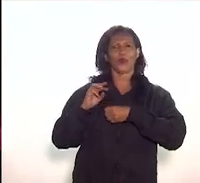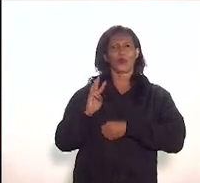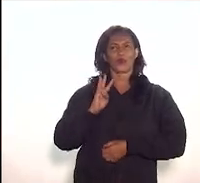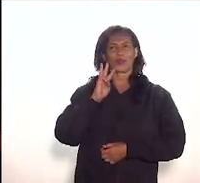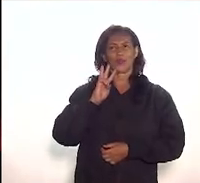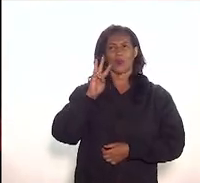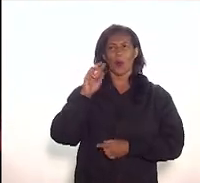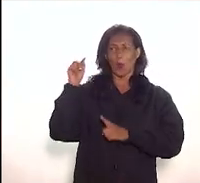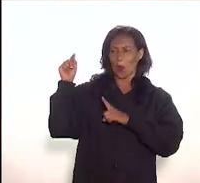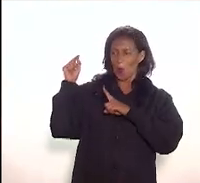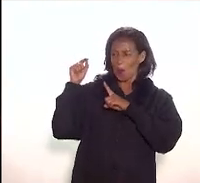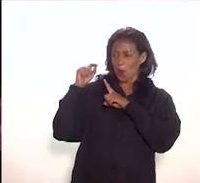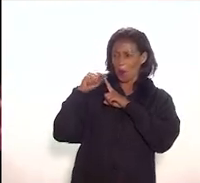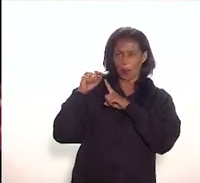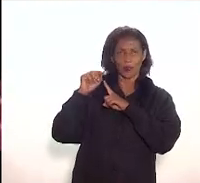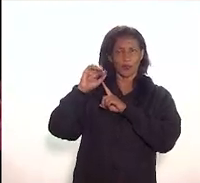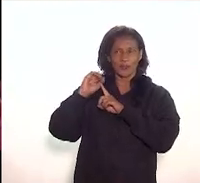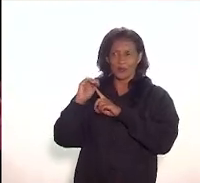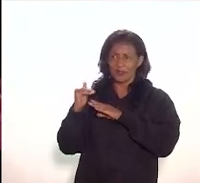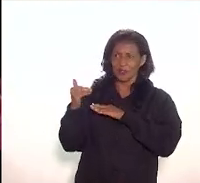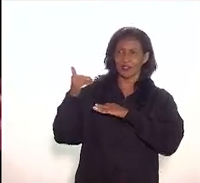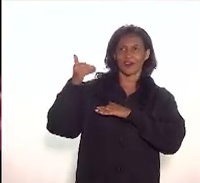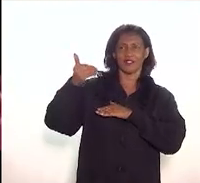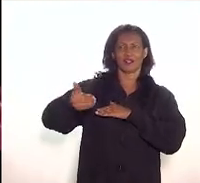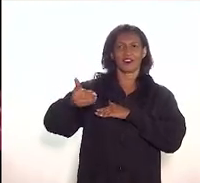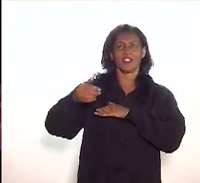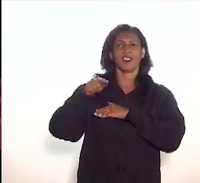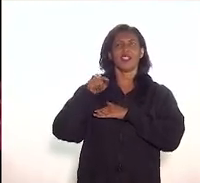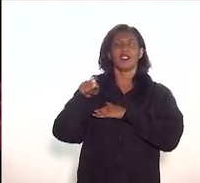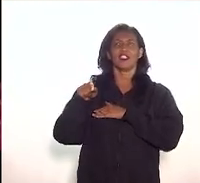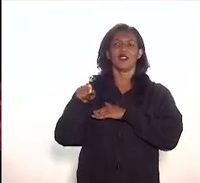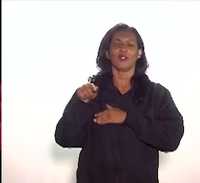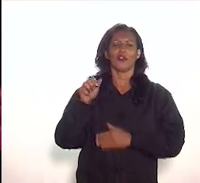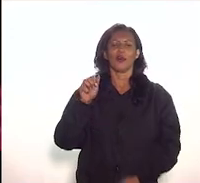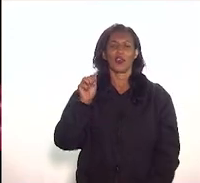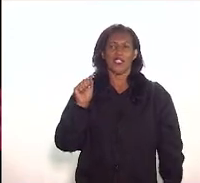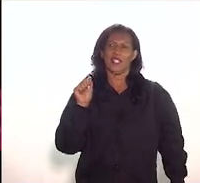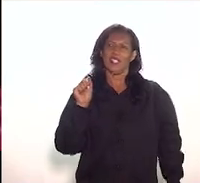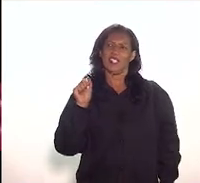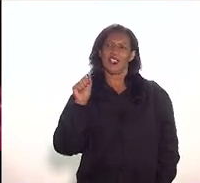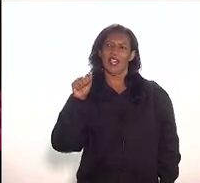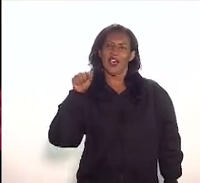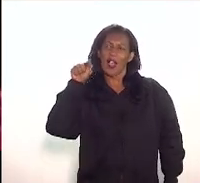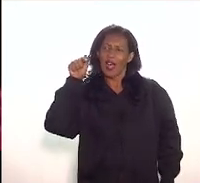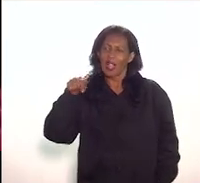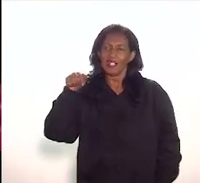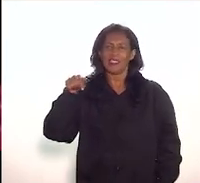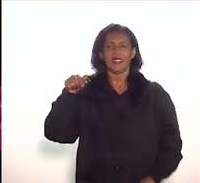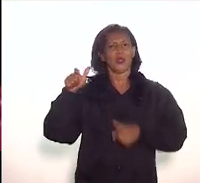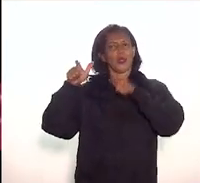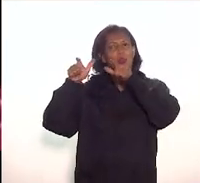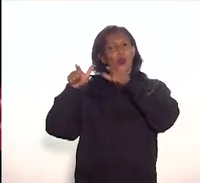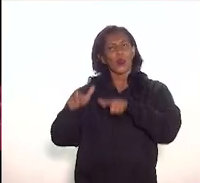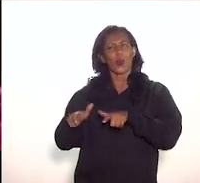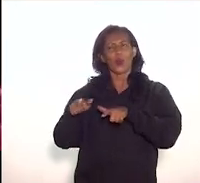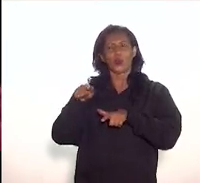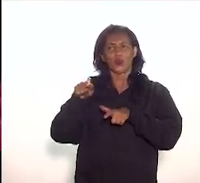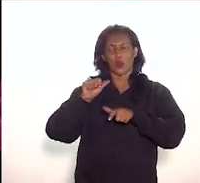ponto a mais que foi o ameno resendar que foi ali onde Carlos Lessa